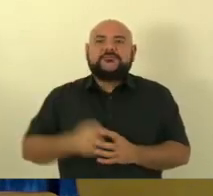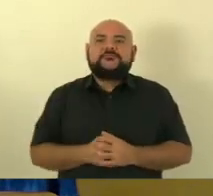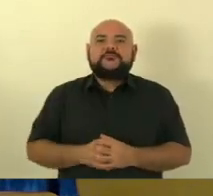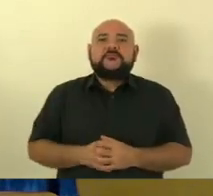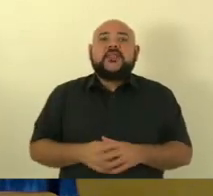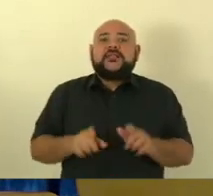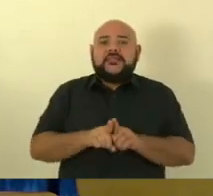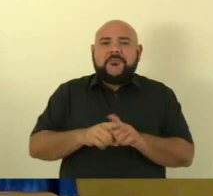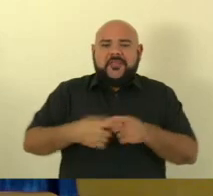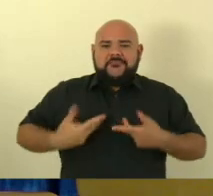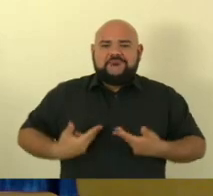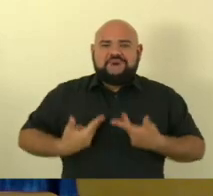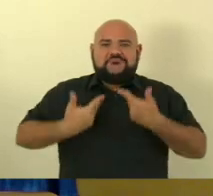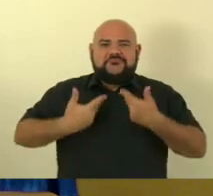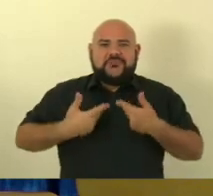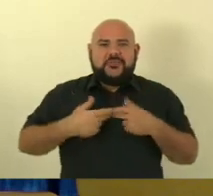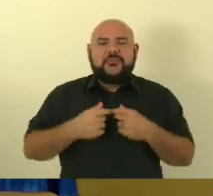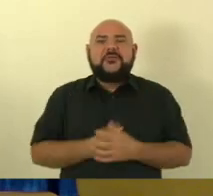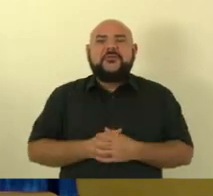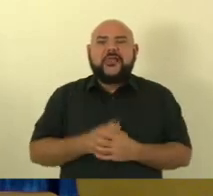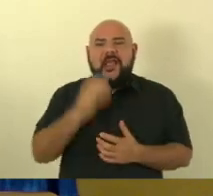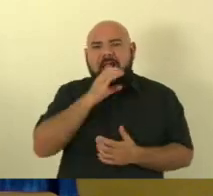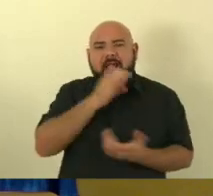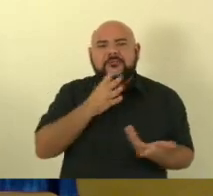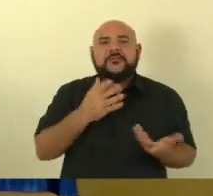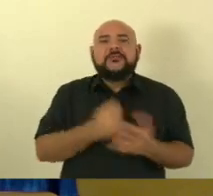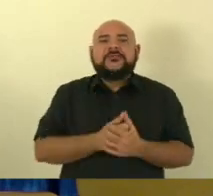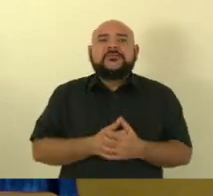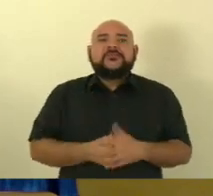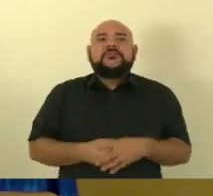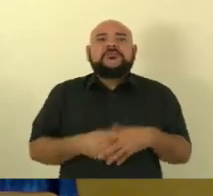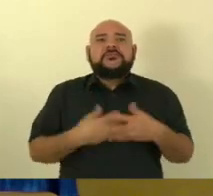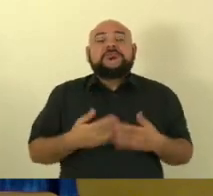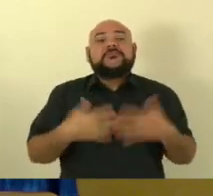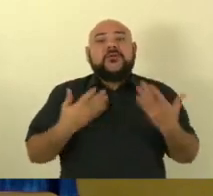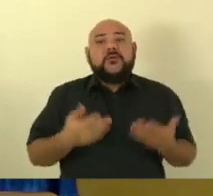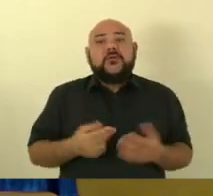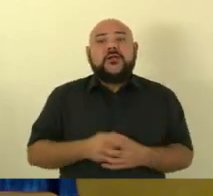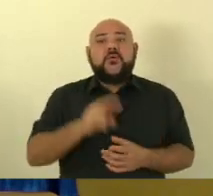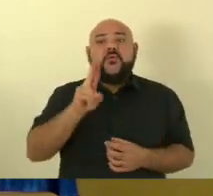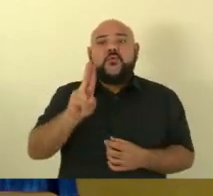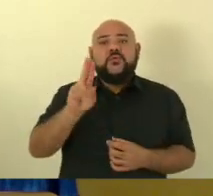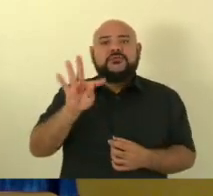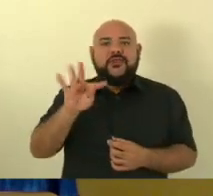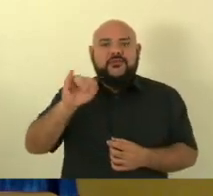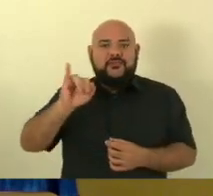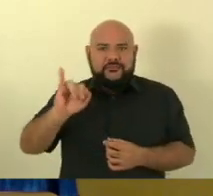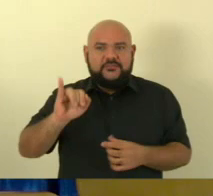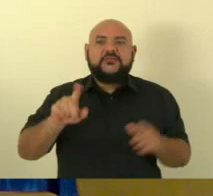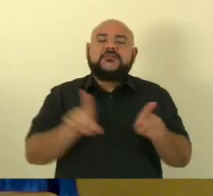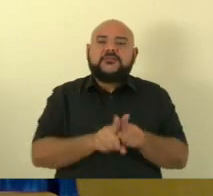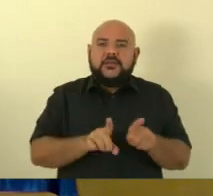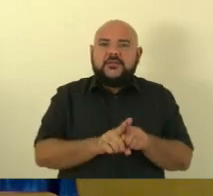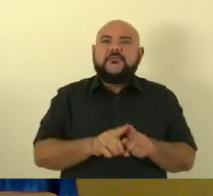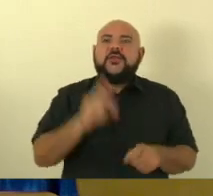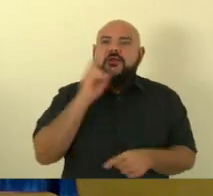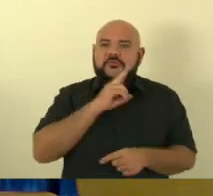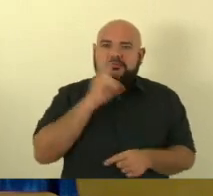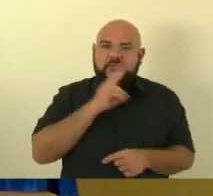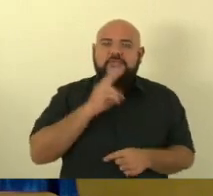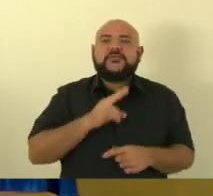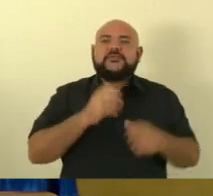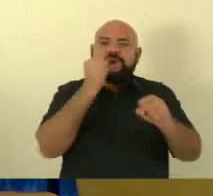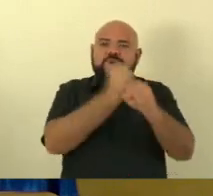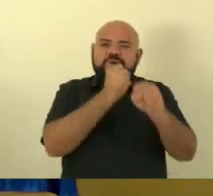então nós precisamos que a UTI também seja prioridade uma vez que lá existe a construção física e também